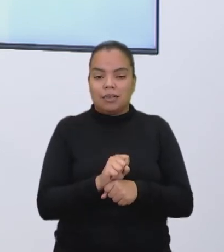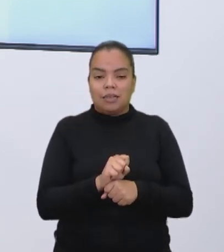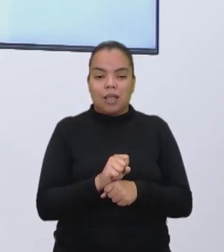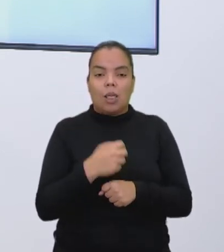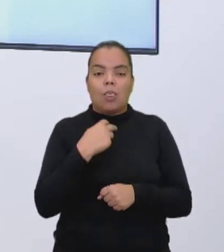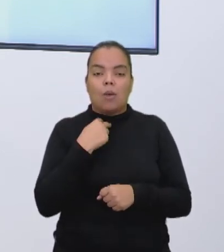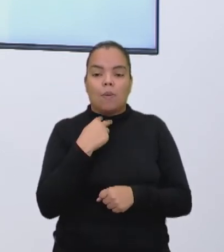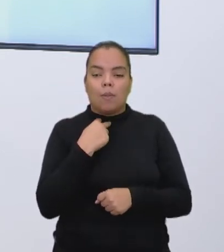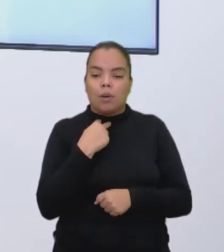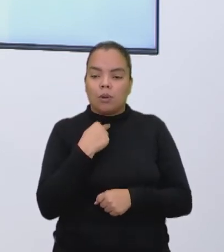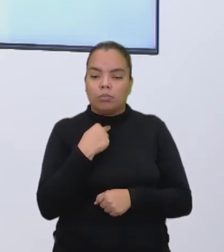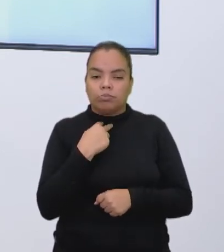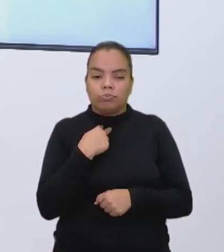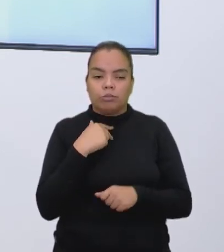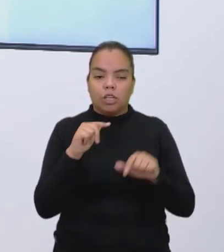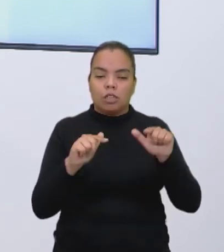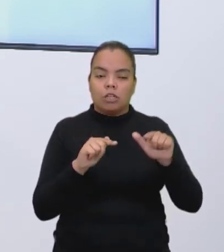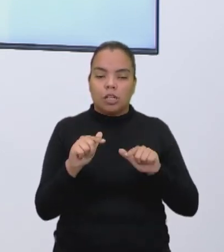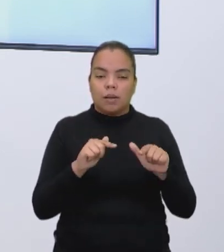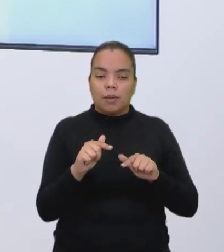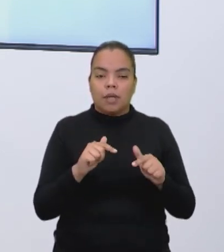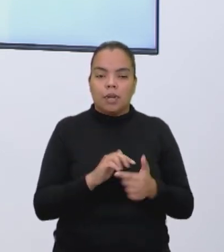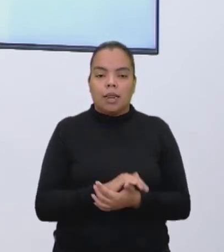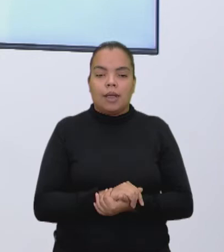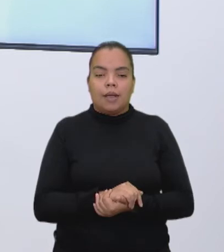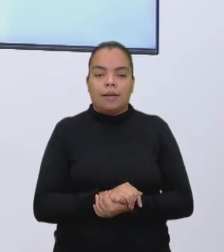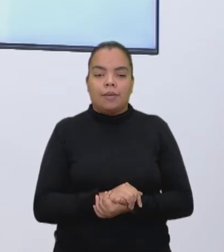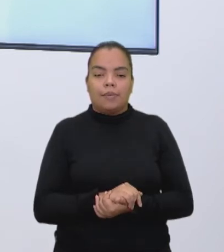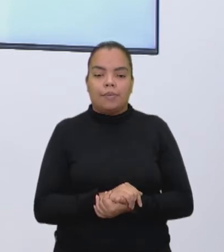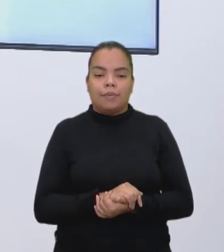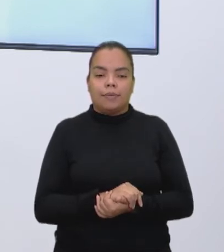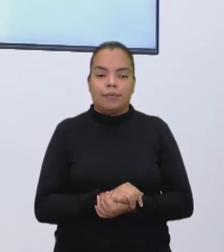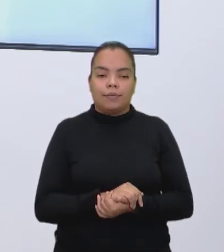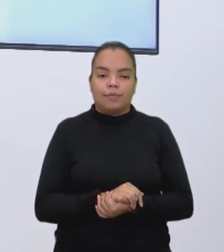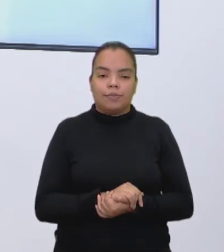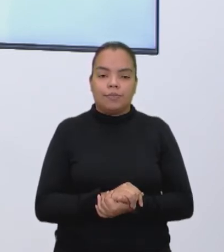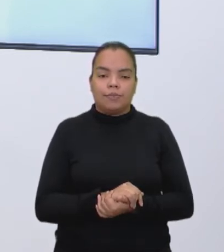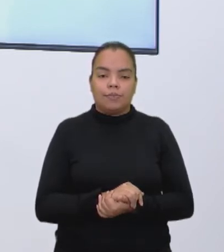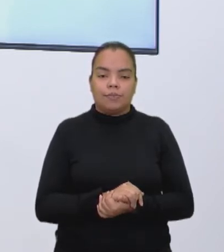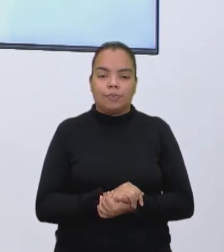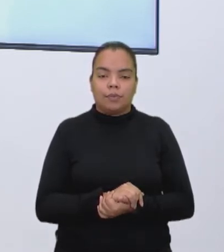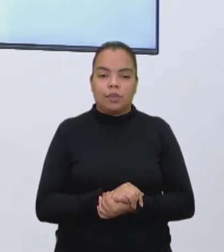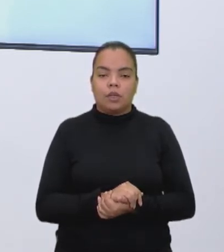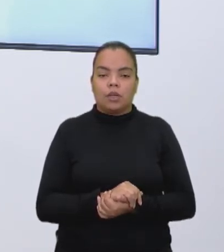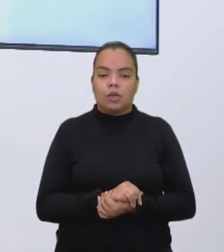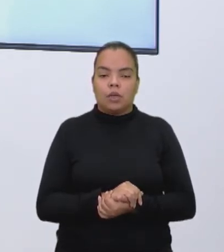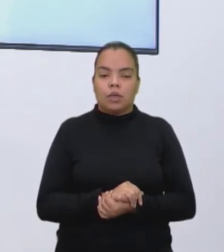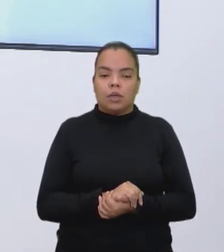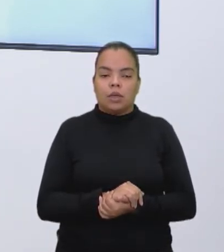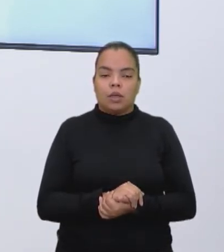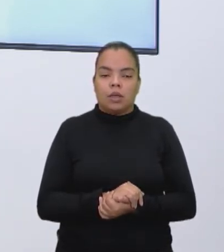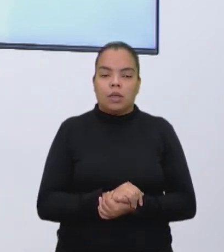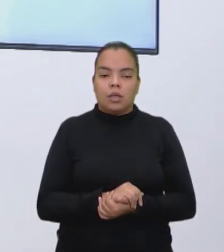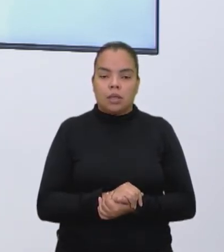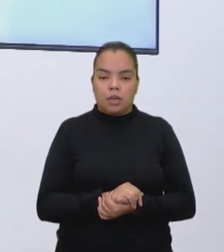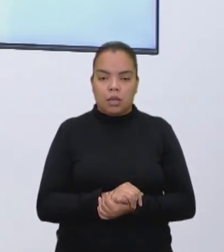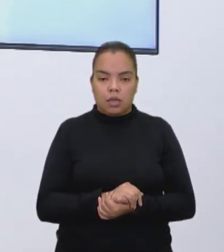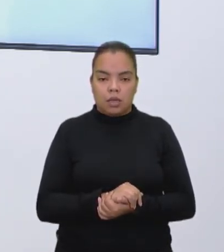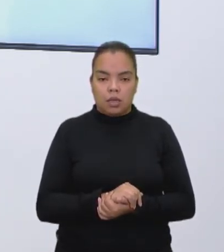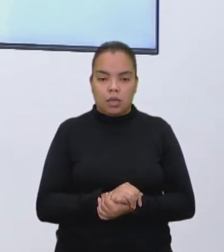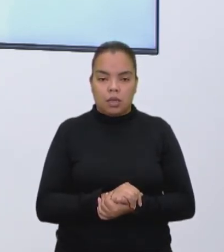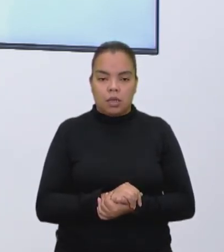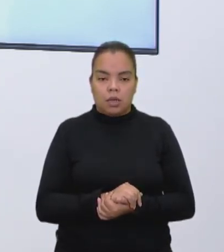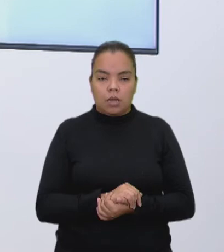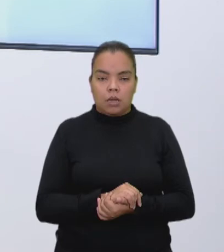Ficando com a máquina 3 dias parada pra fazer o conserto, e o valor do conserto de 50 mil reais. A